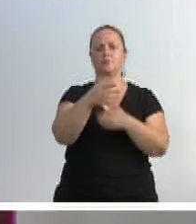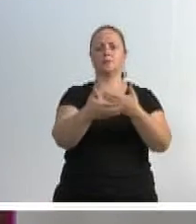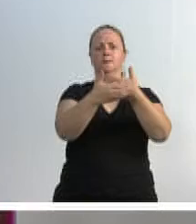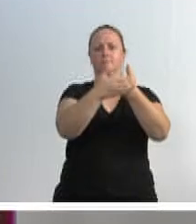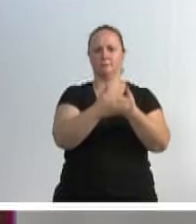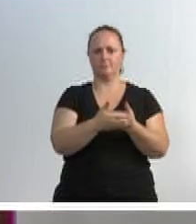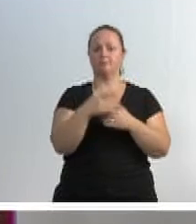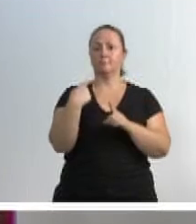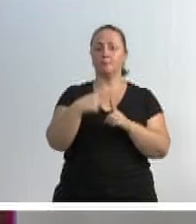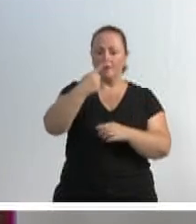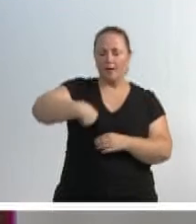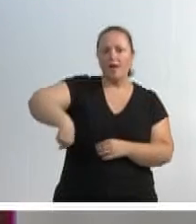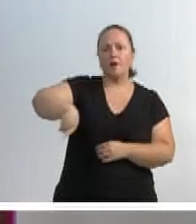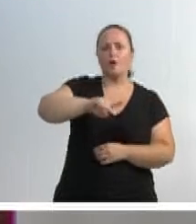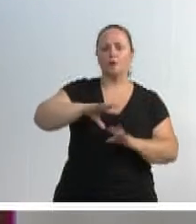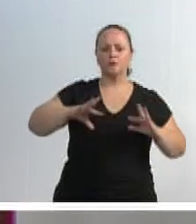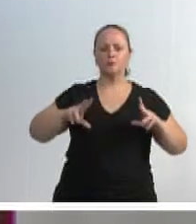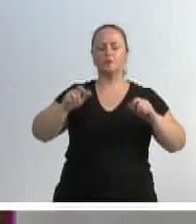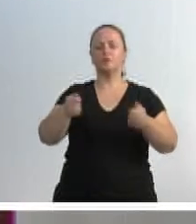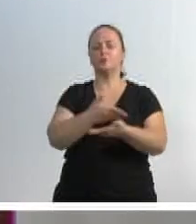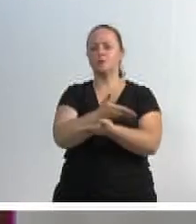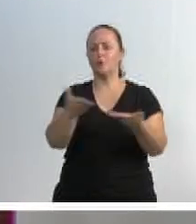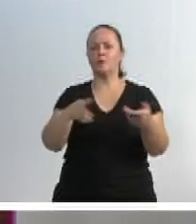que é nosso e é de todos nós, blumenauenses. Obrigado. Obrigado.